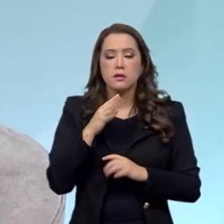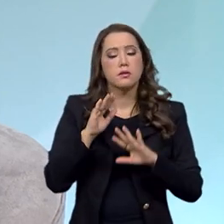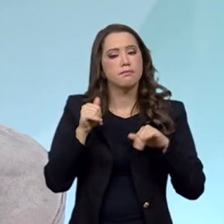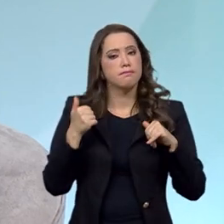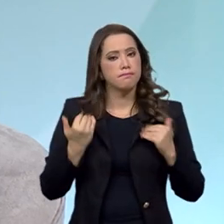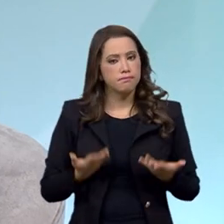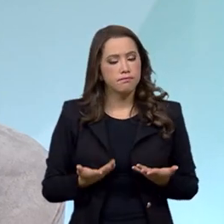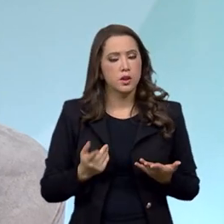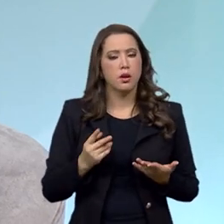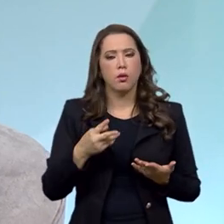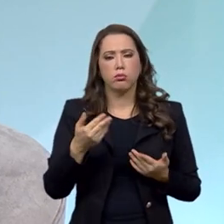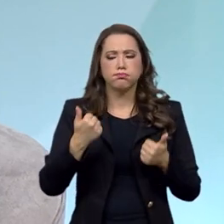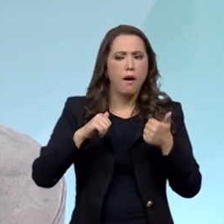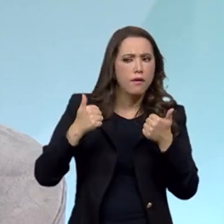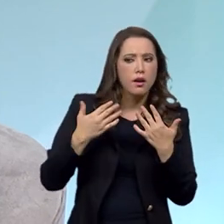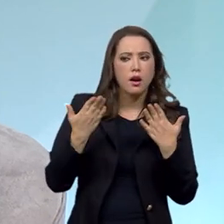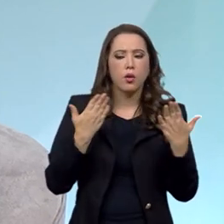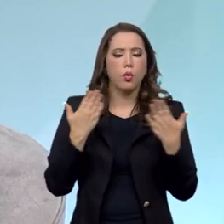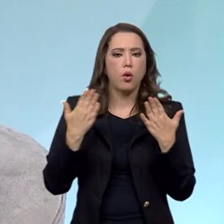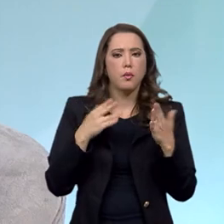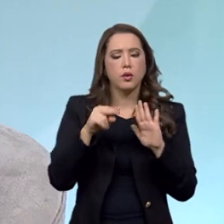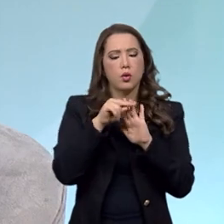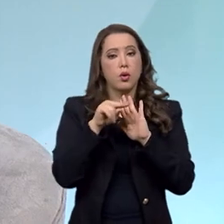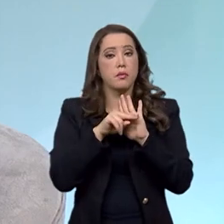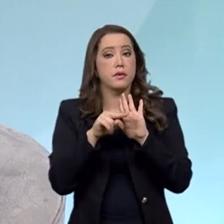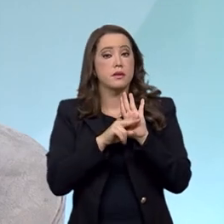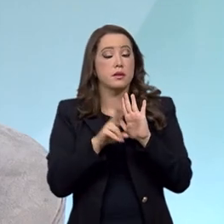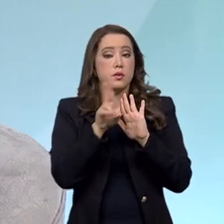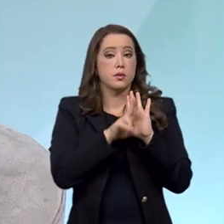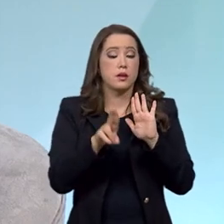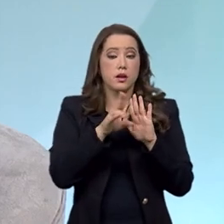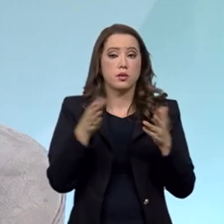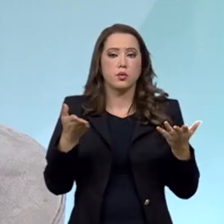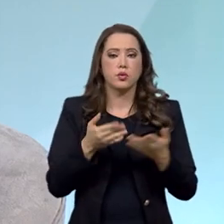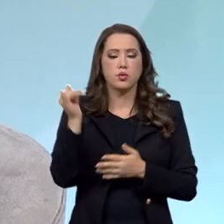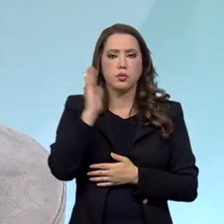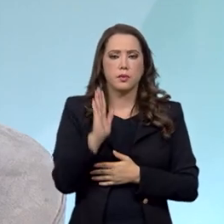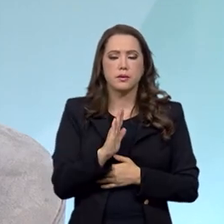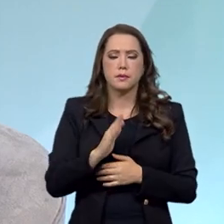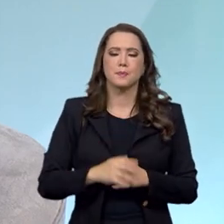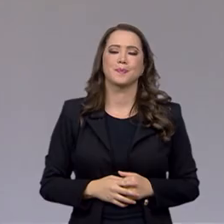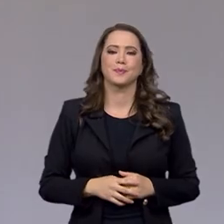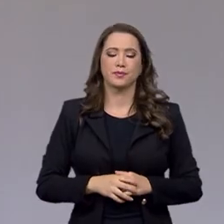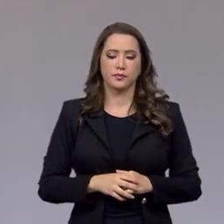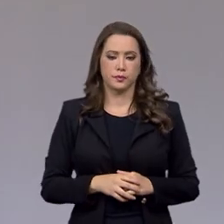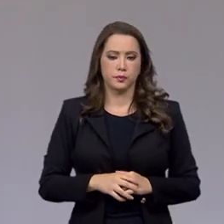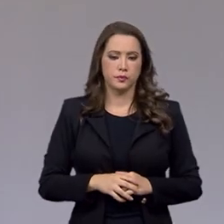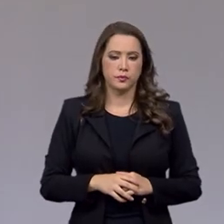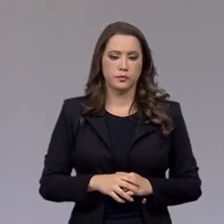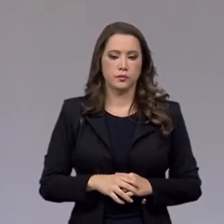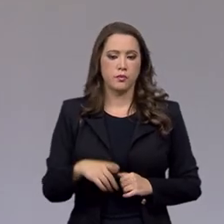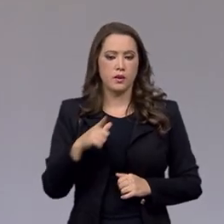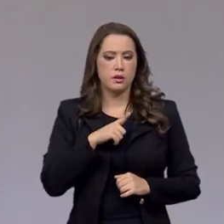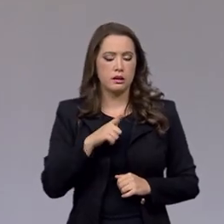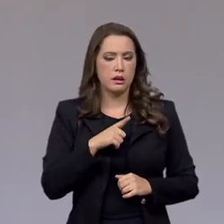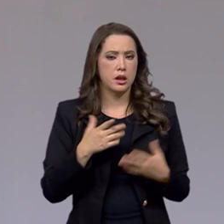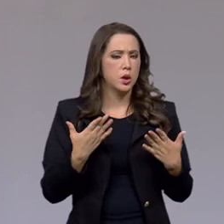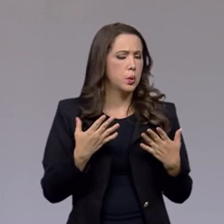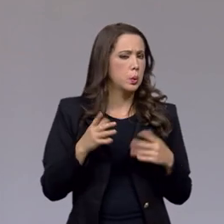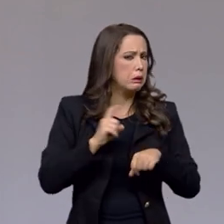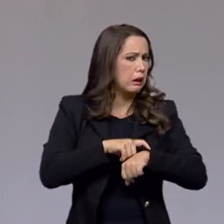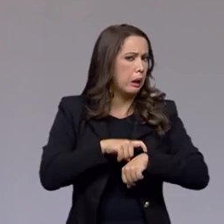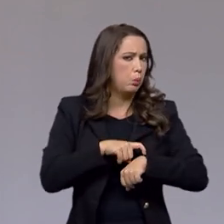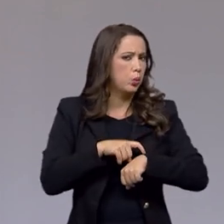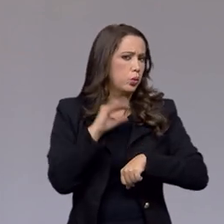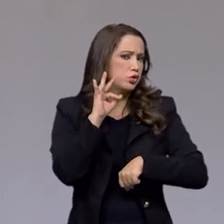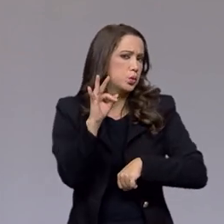partir dali, saber qual será o modelo adotado pelo Brasil a partir de então. Tem uma previsão, existe uma previsão